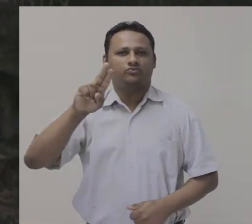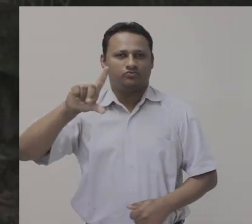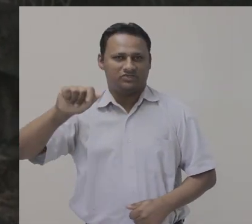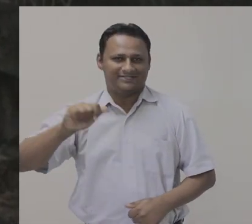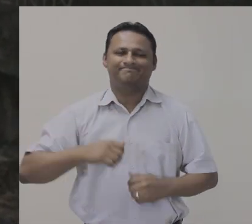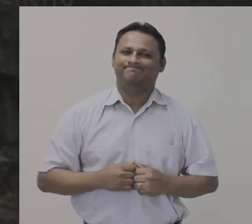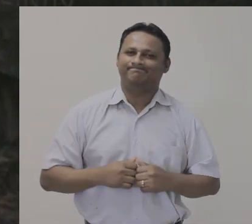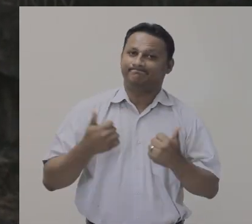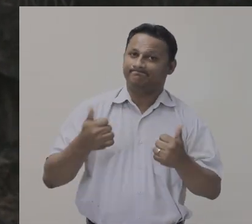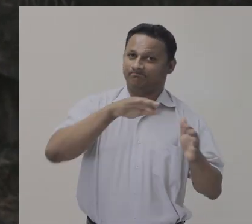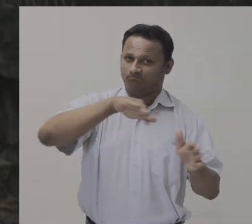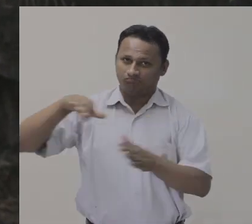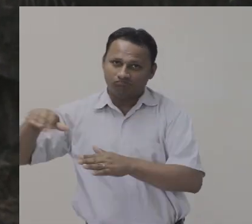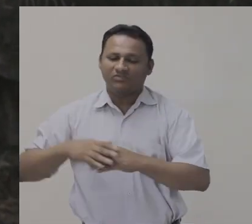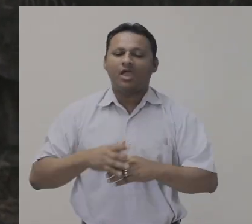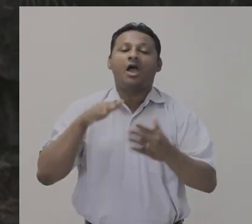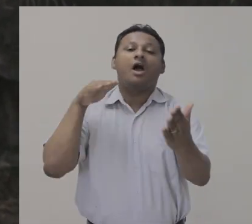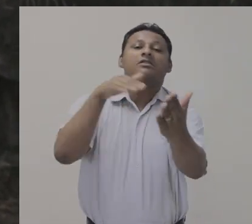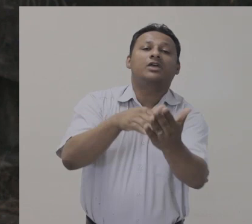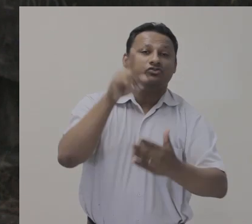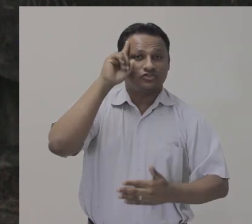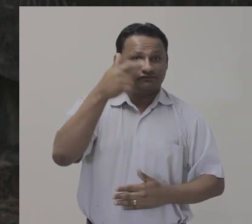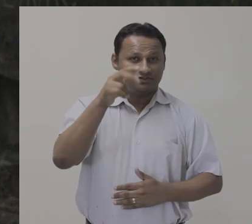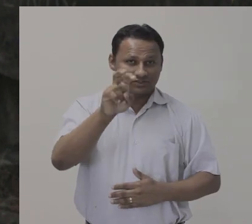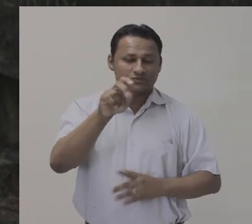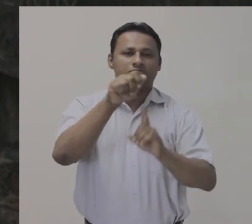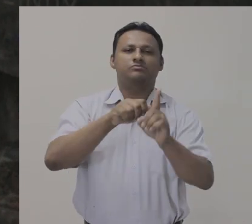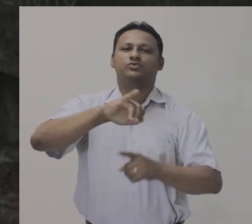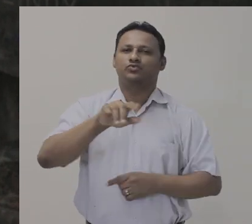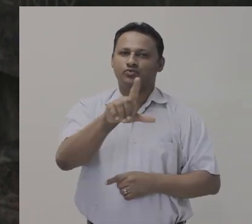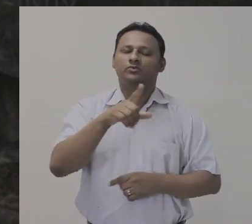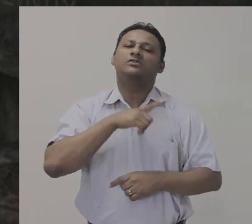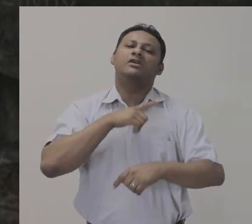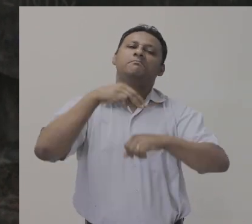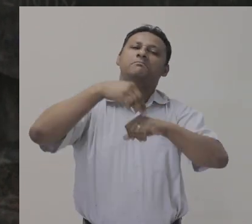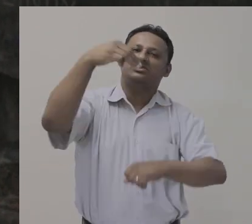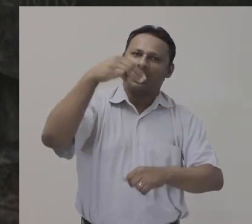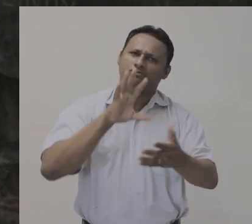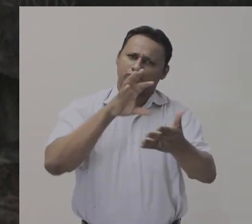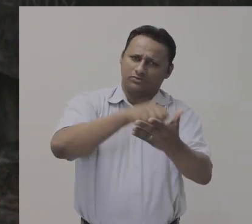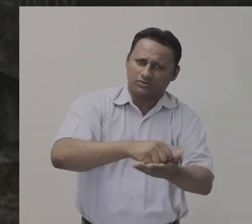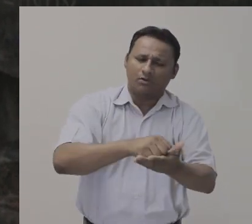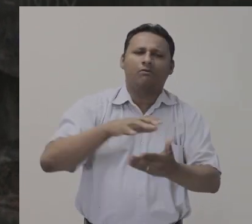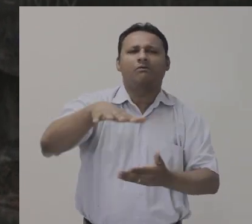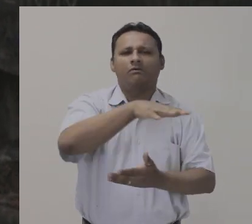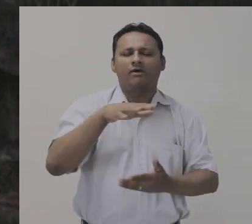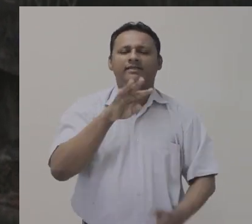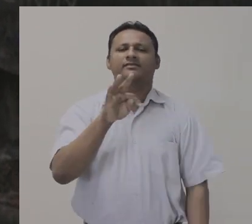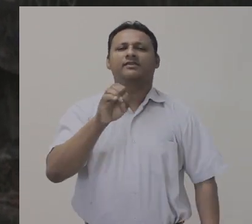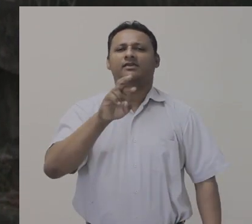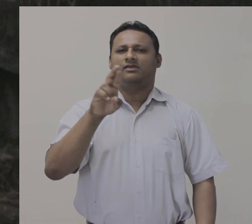o dia 25 de julho, estão abertas as inscrições para aluno regular do Mestrado de Comunicação e Territorialidades. As